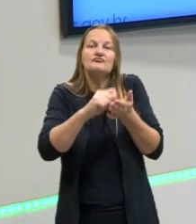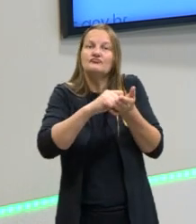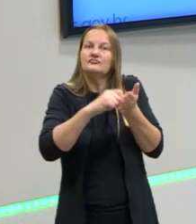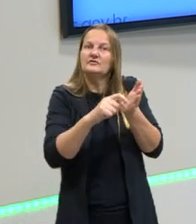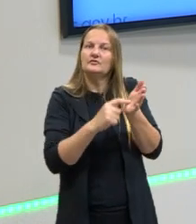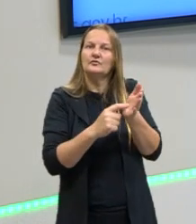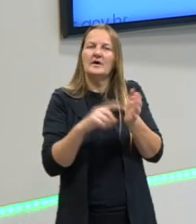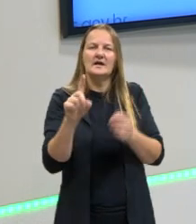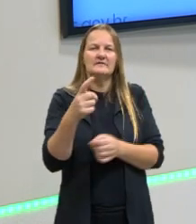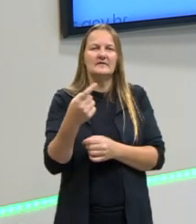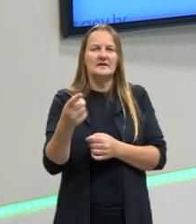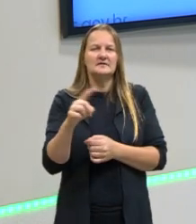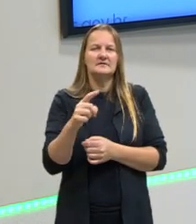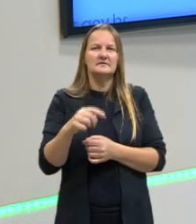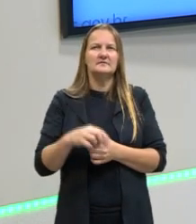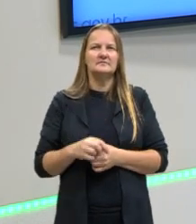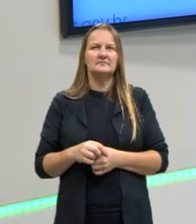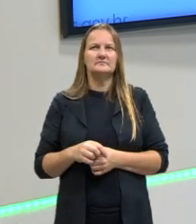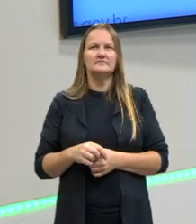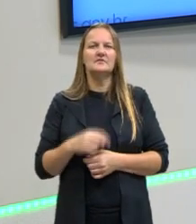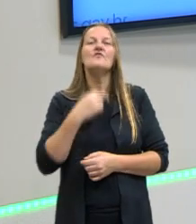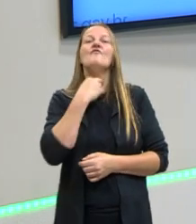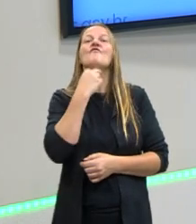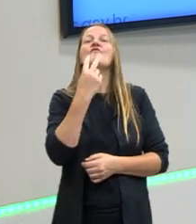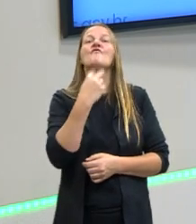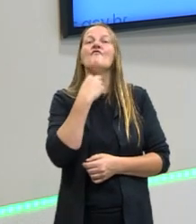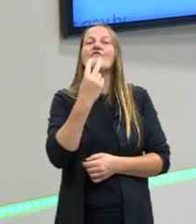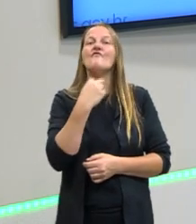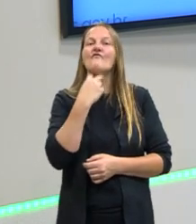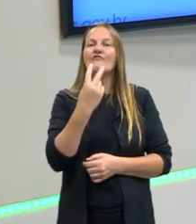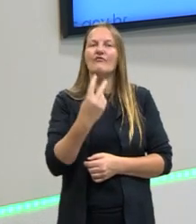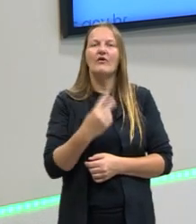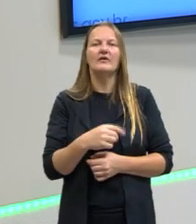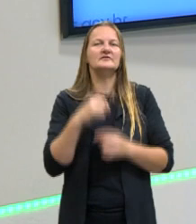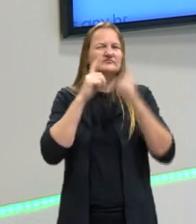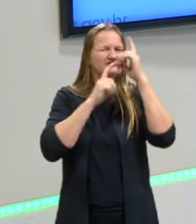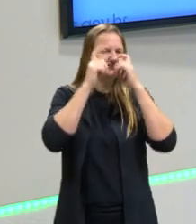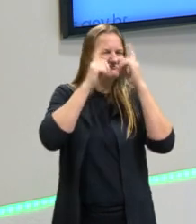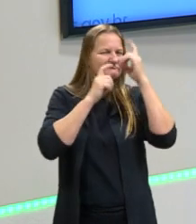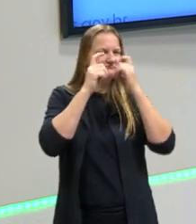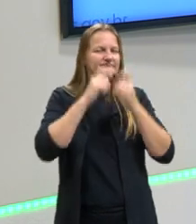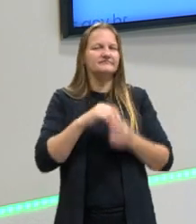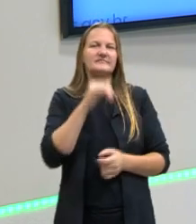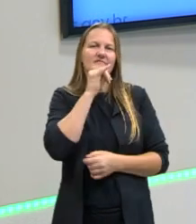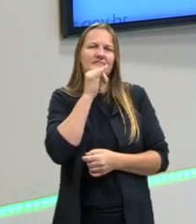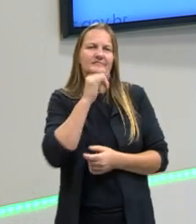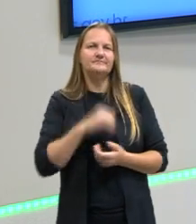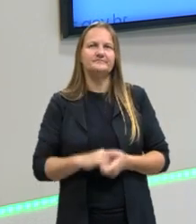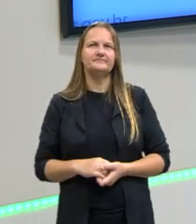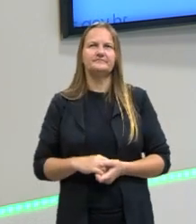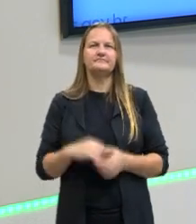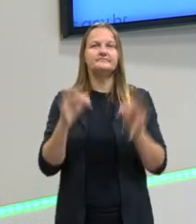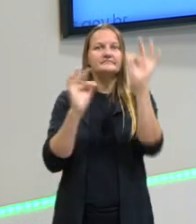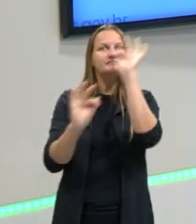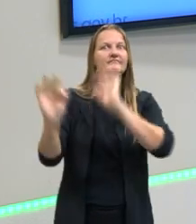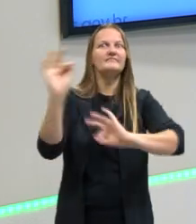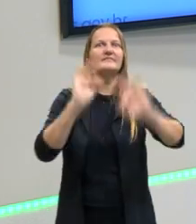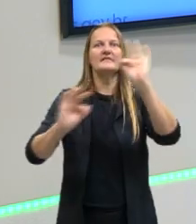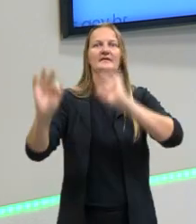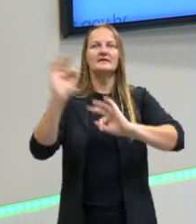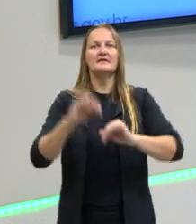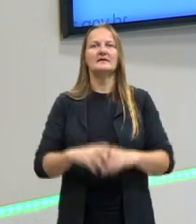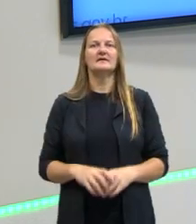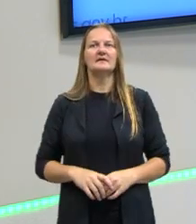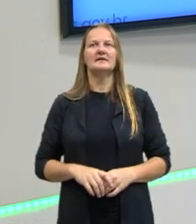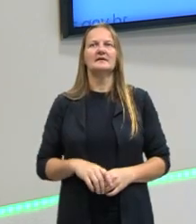vezes, a gente pode usar a ironia com o tom que a gente fala aquilo. Tem um exemplo que eu acho fantástico, que é a mãe.